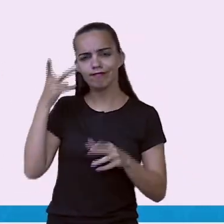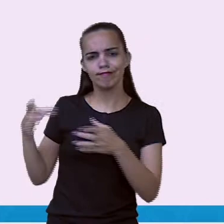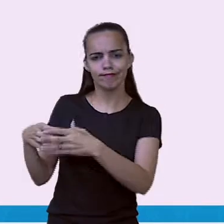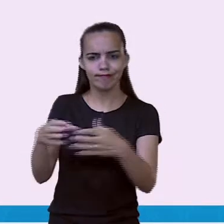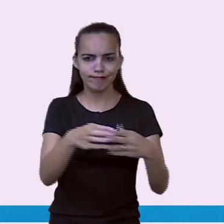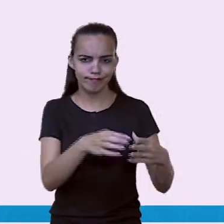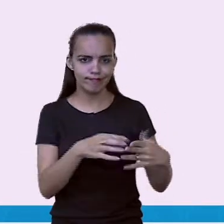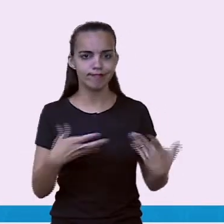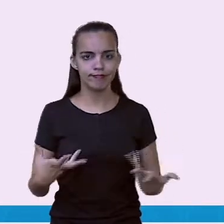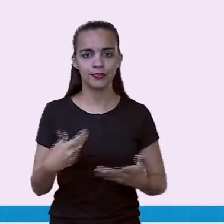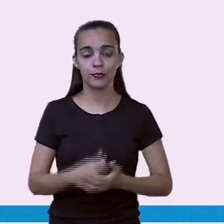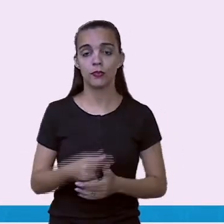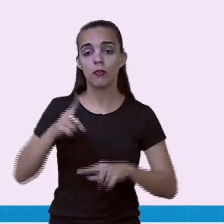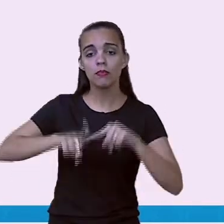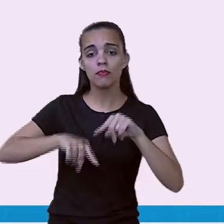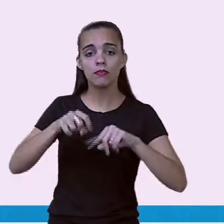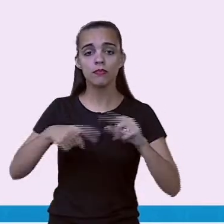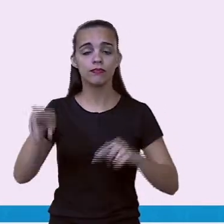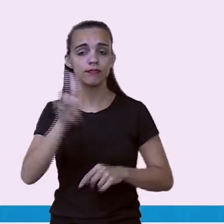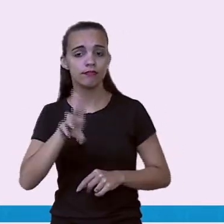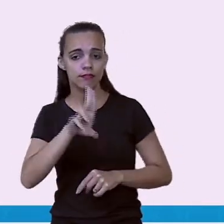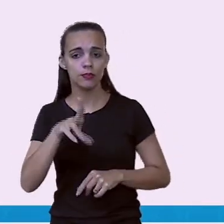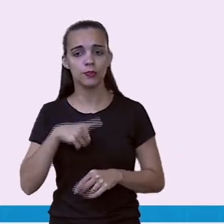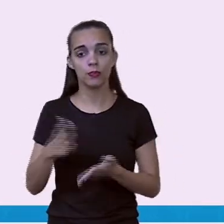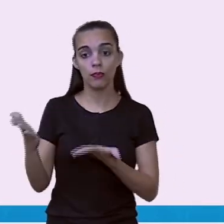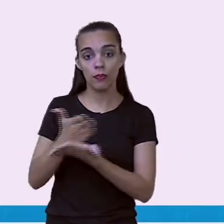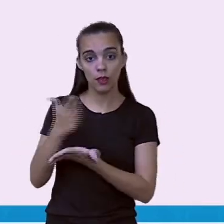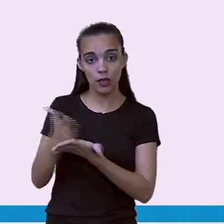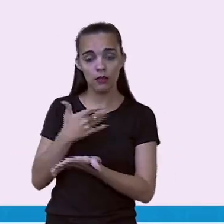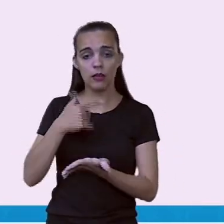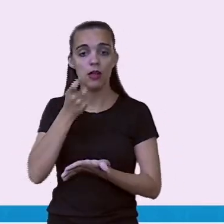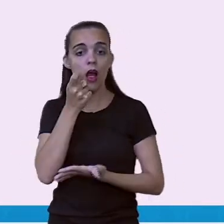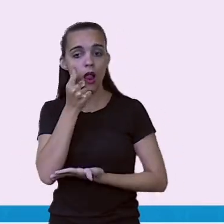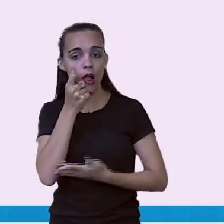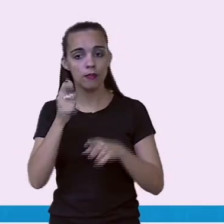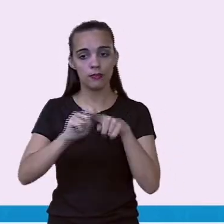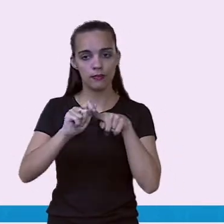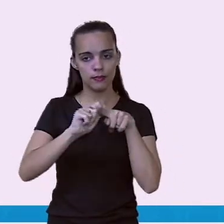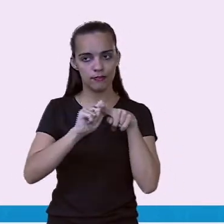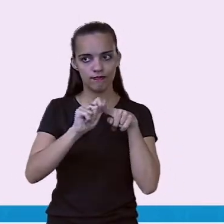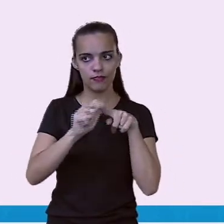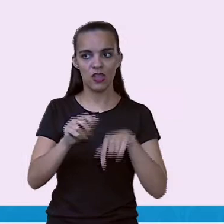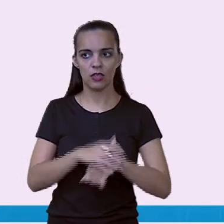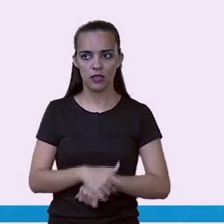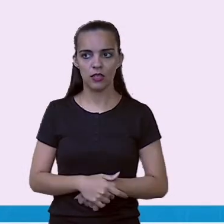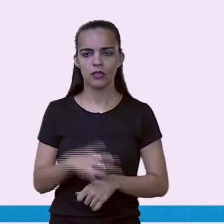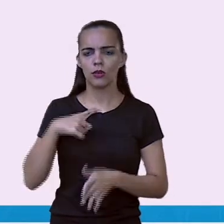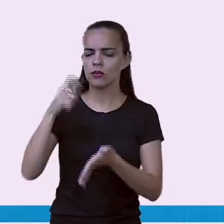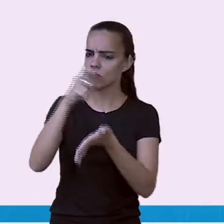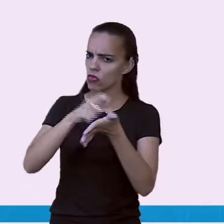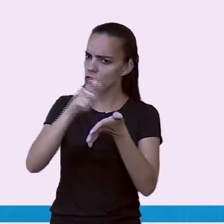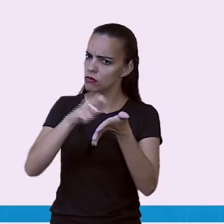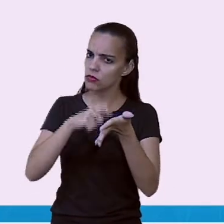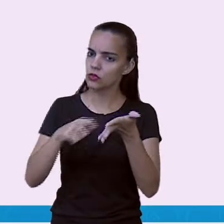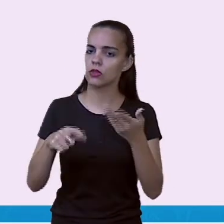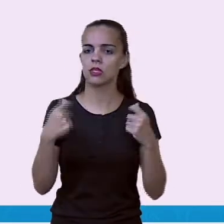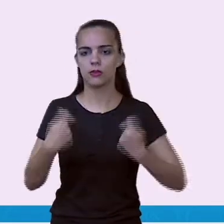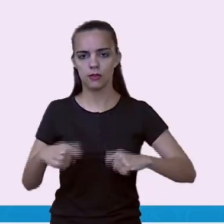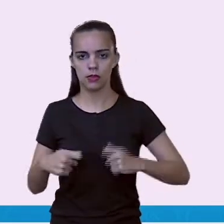vamos lá. Materiais que vamos utilizar. Caderno, lápis e borracha. Faça as anotações.